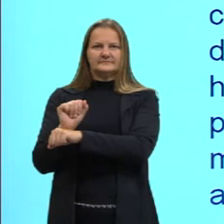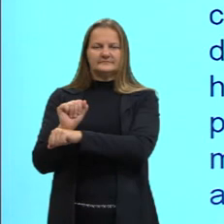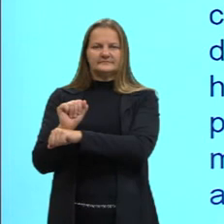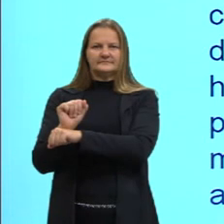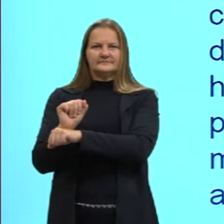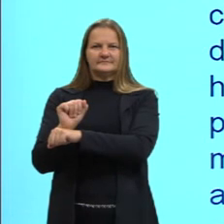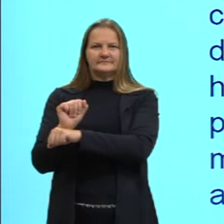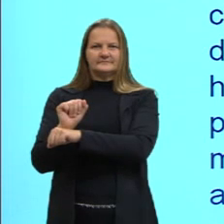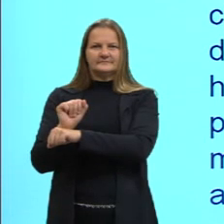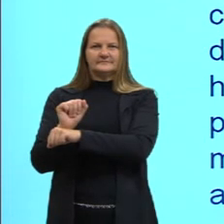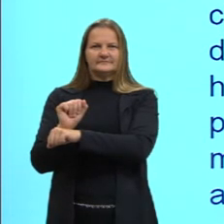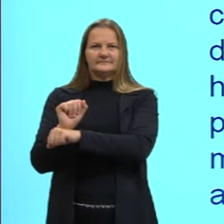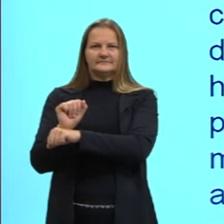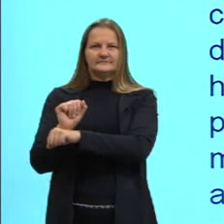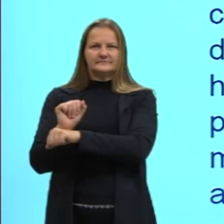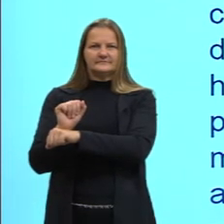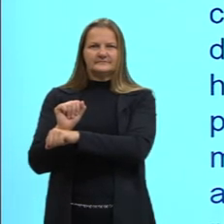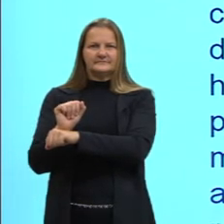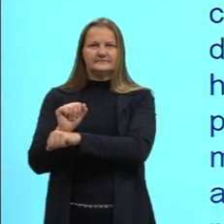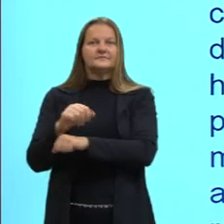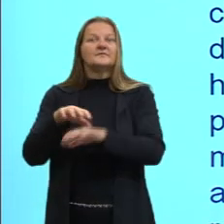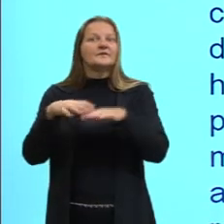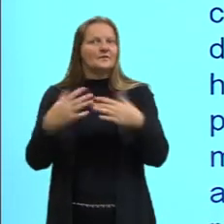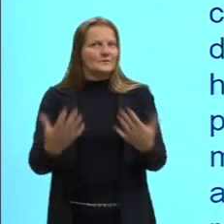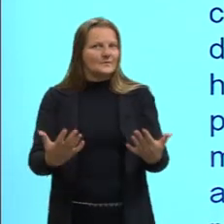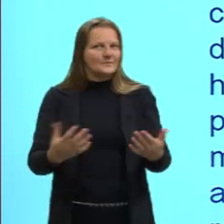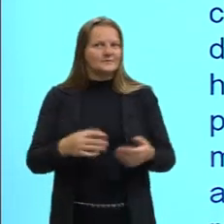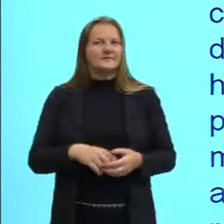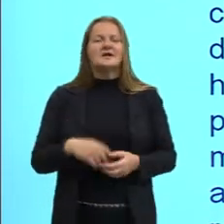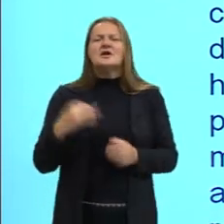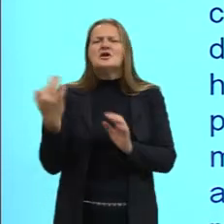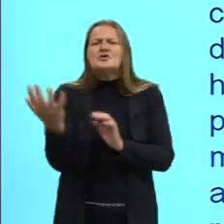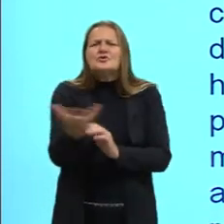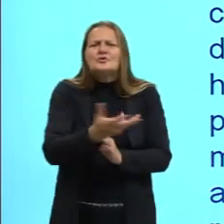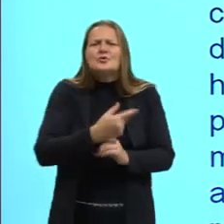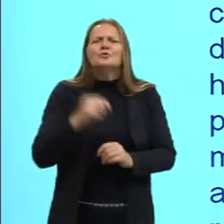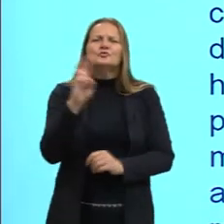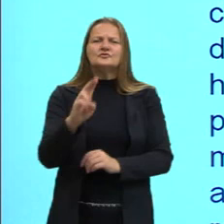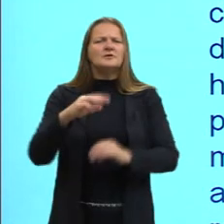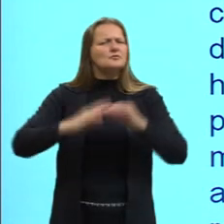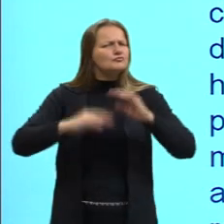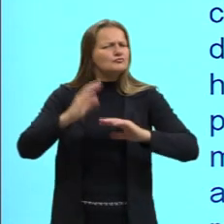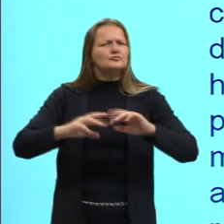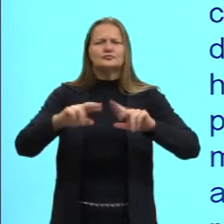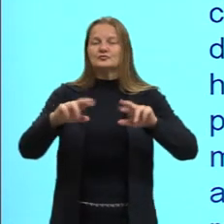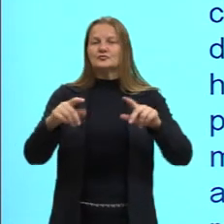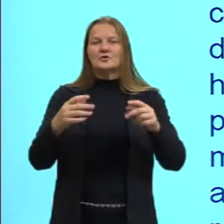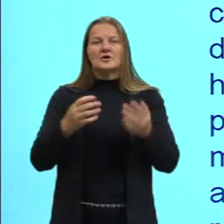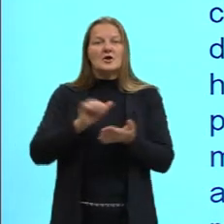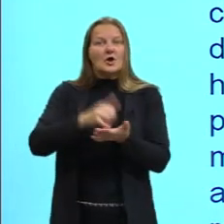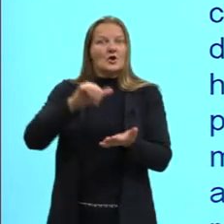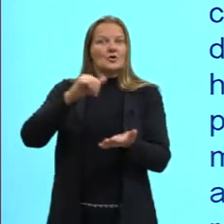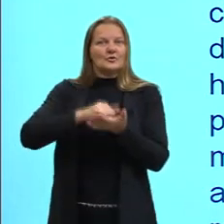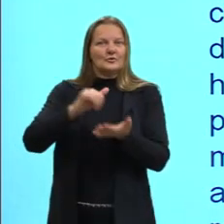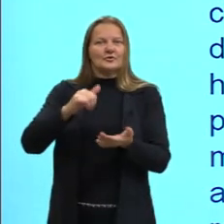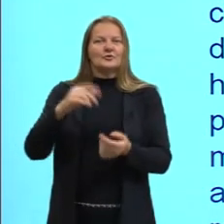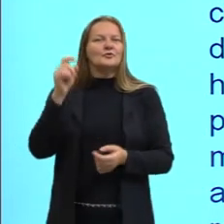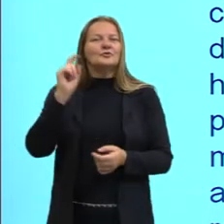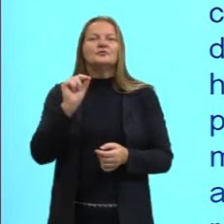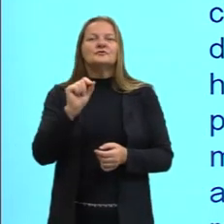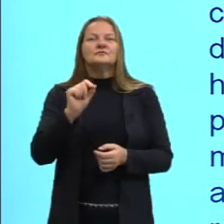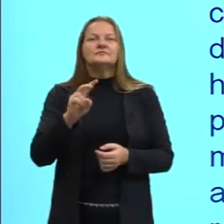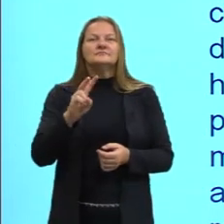basura ao longo de subida. Então, todos usamos aparelhos eletrônicos que